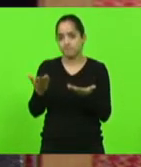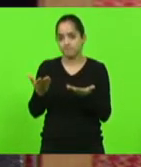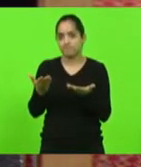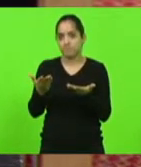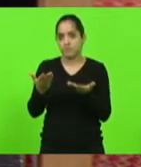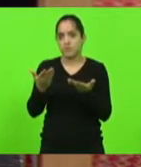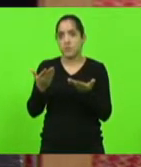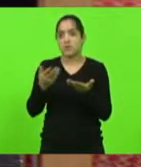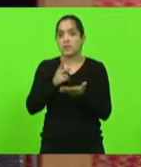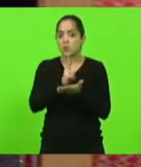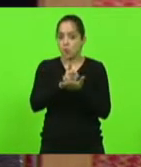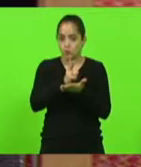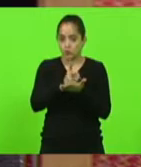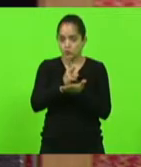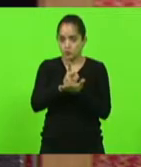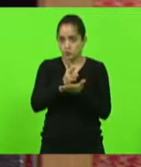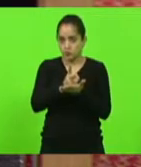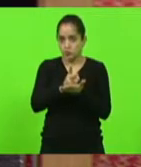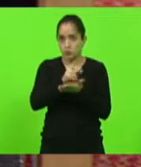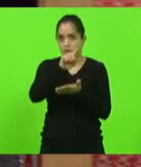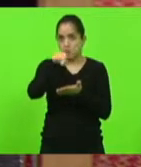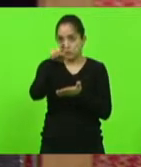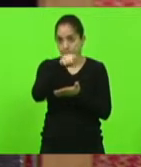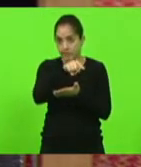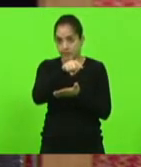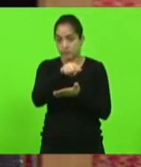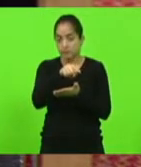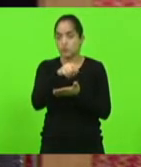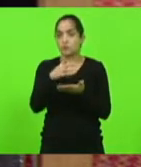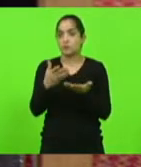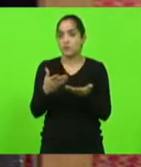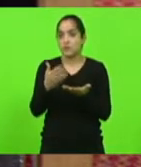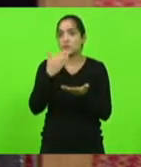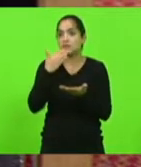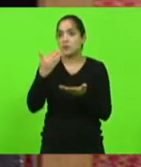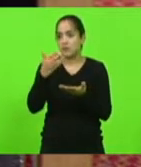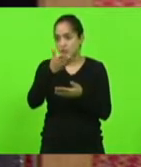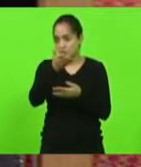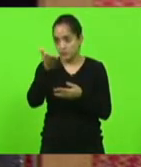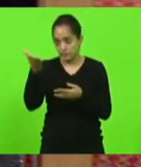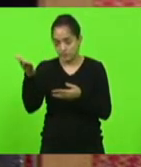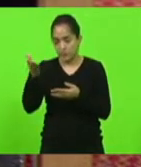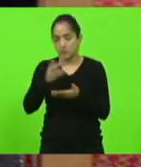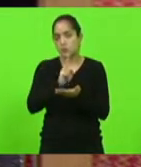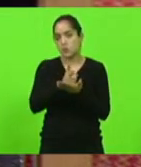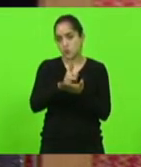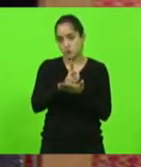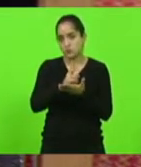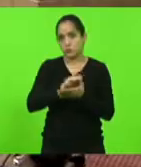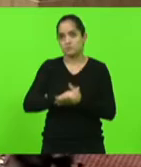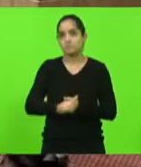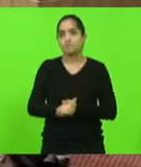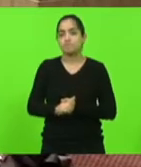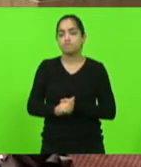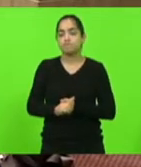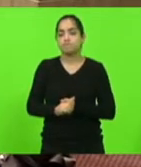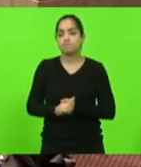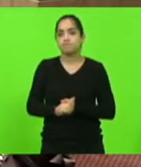nós mantivemos o veto na CCJ e eu peço aos colegas a manutenção do veto. Um.